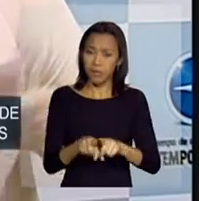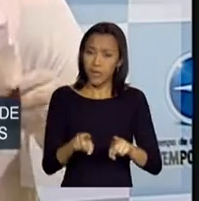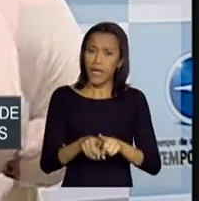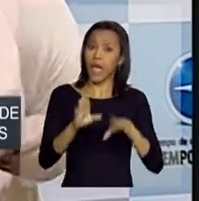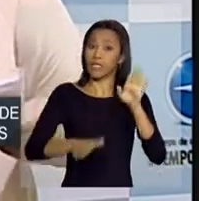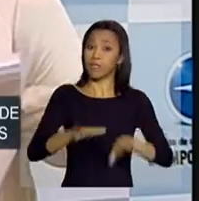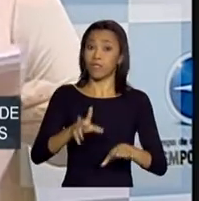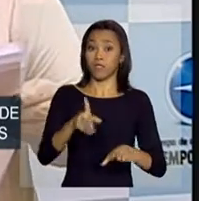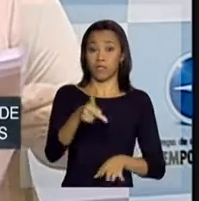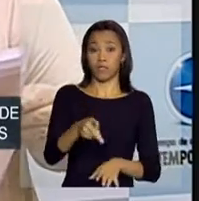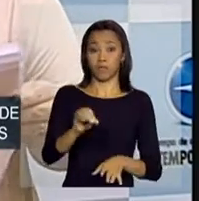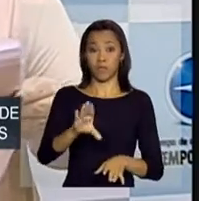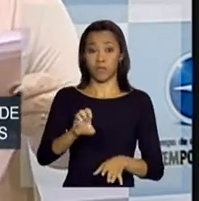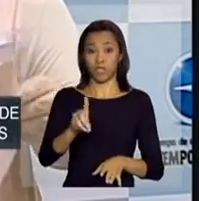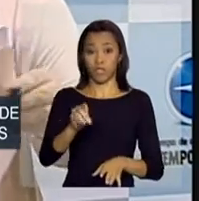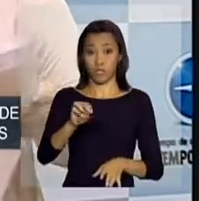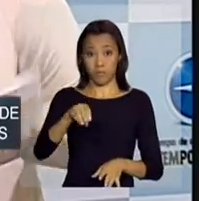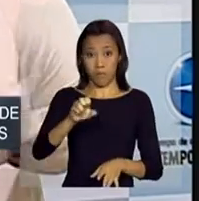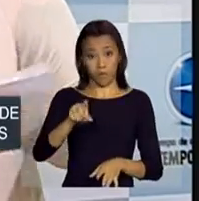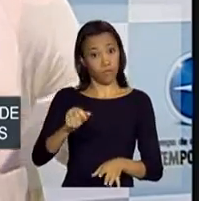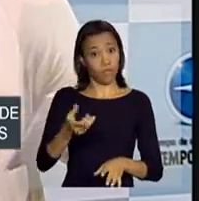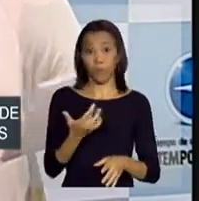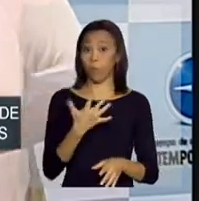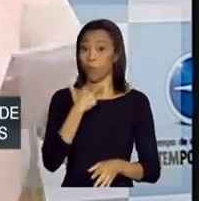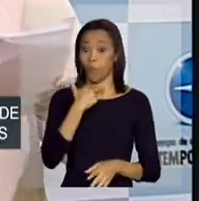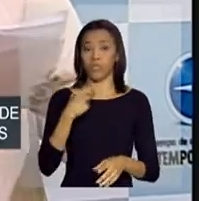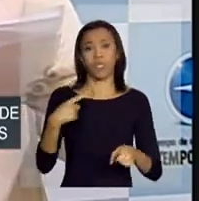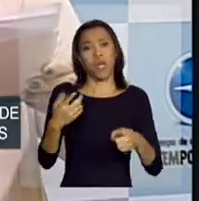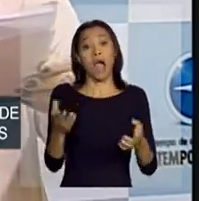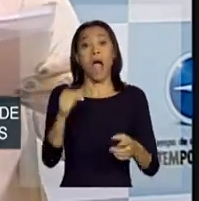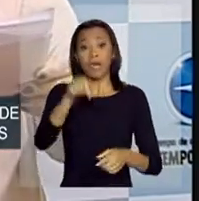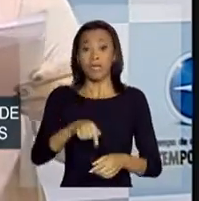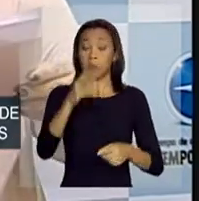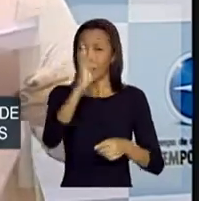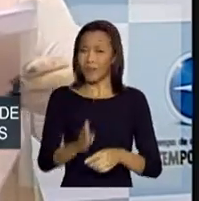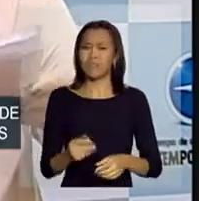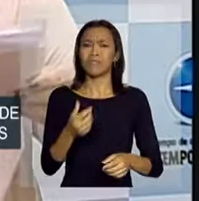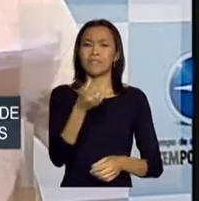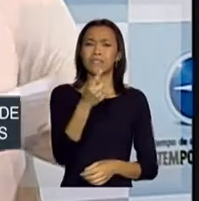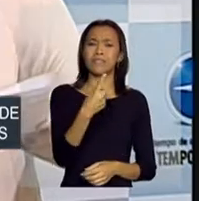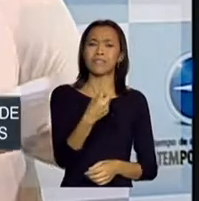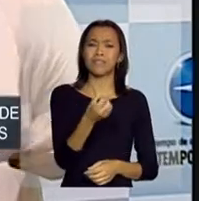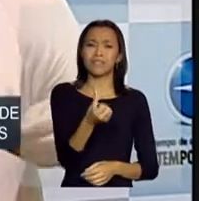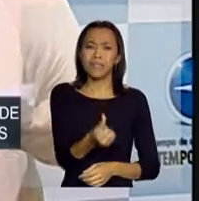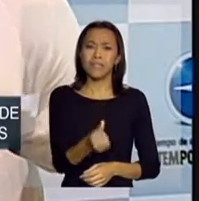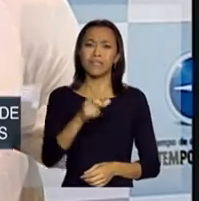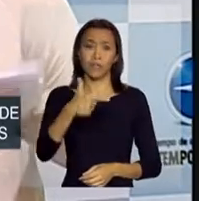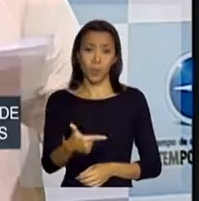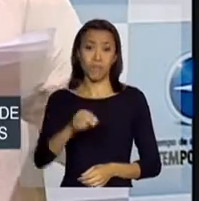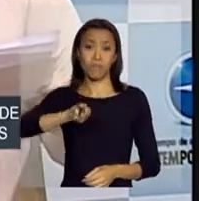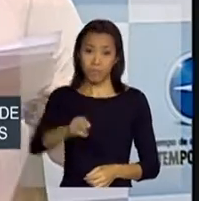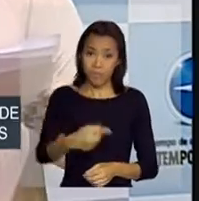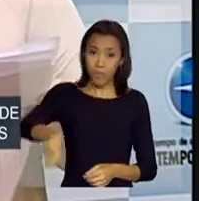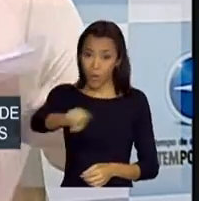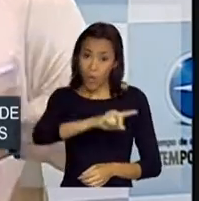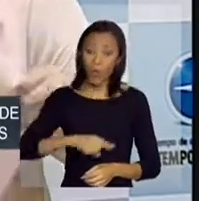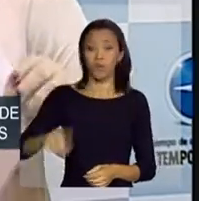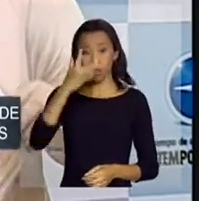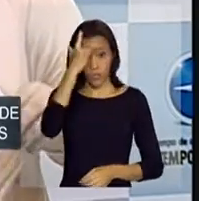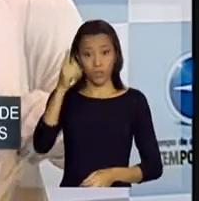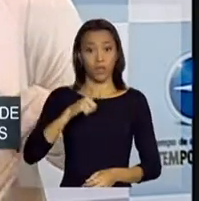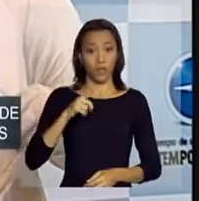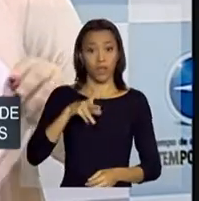negados pelas operadoras de plano de saúde. Atualmente o país tem 62 milhões de pessoas com planos médicos e odontológicos particulares.